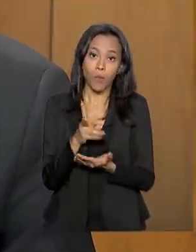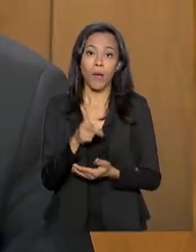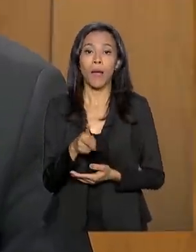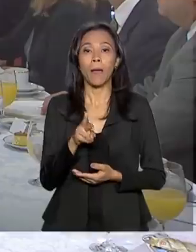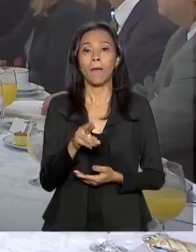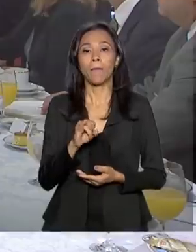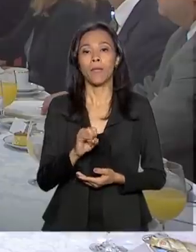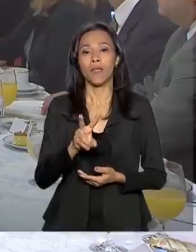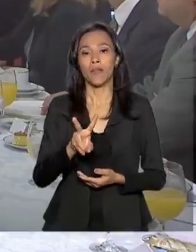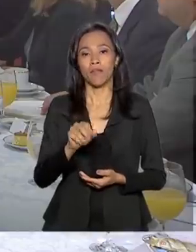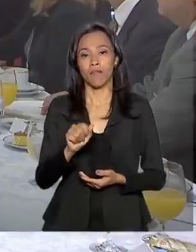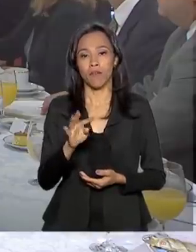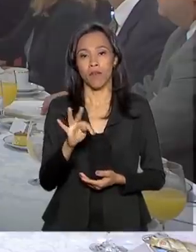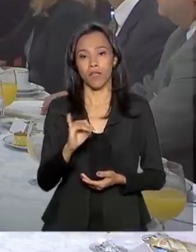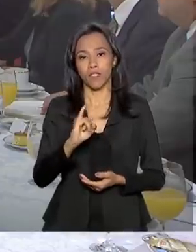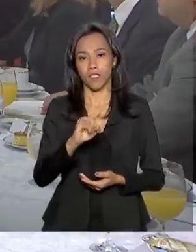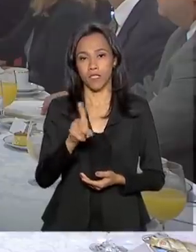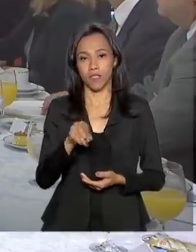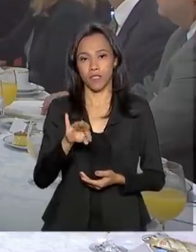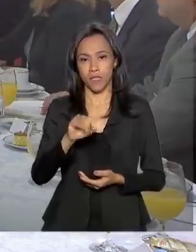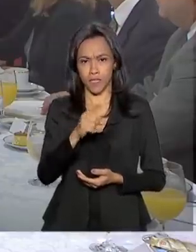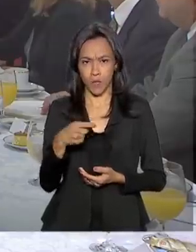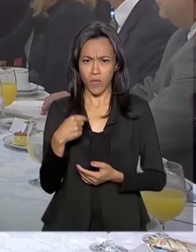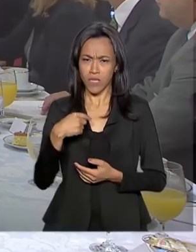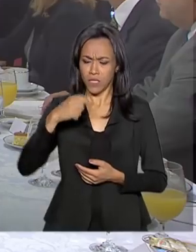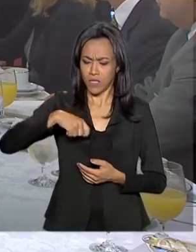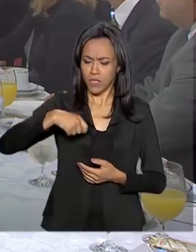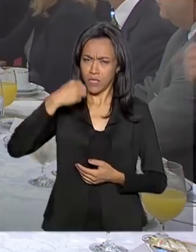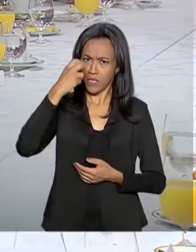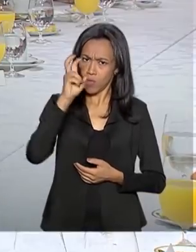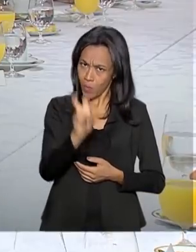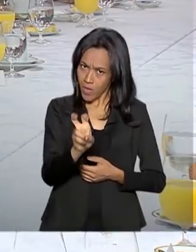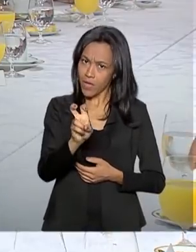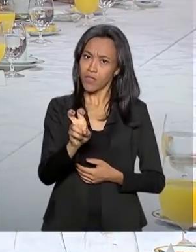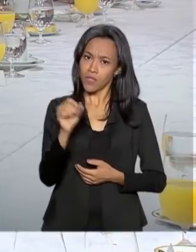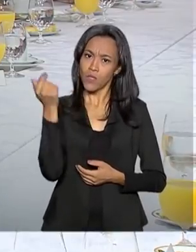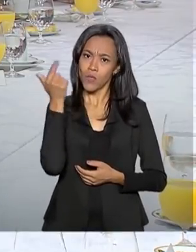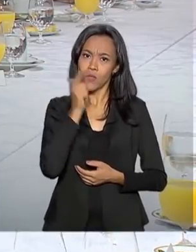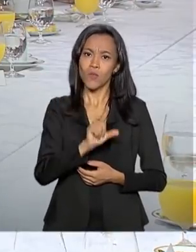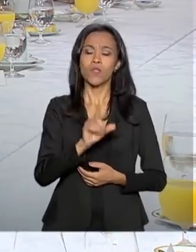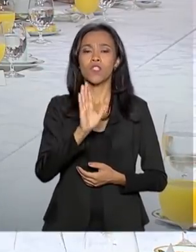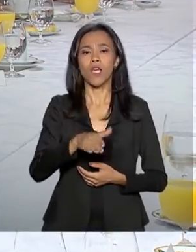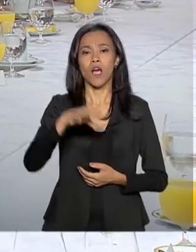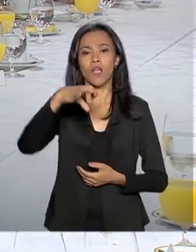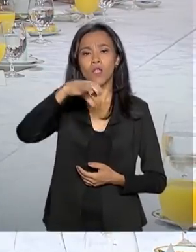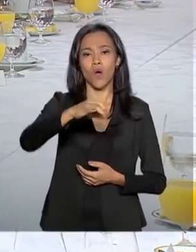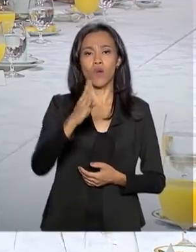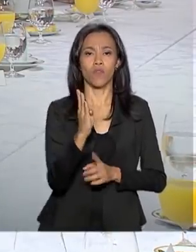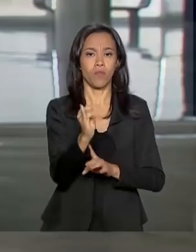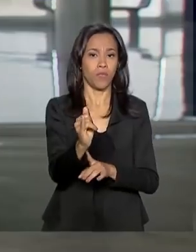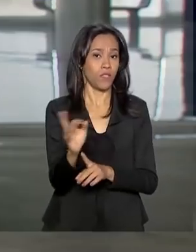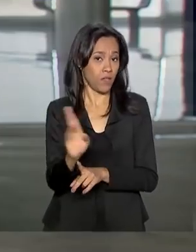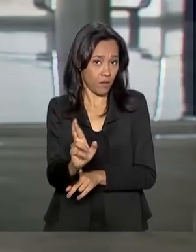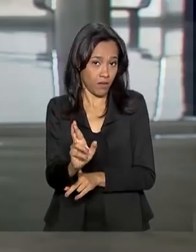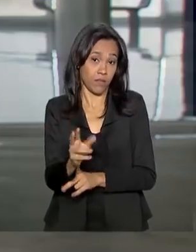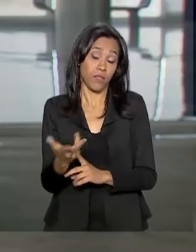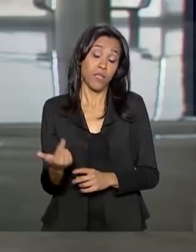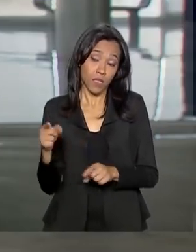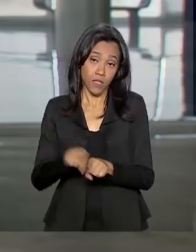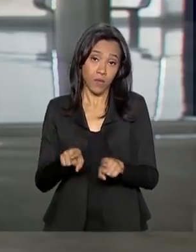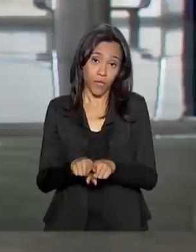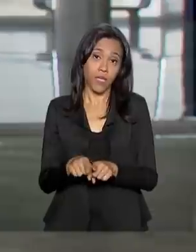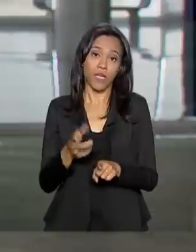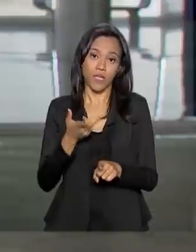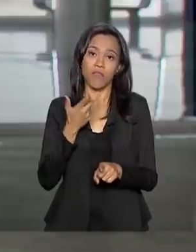setor de infraestrutura, só nesses primeiros cinco meses de governo, já superou os R$ 9 bilhões. Ele ratificou a